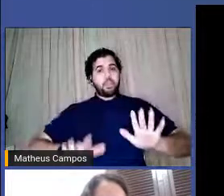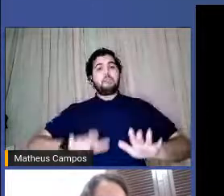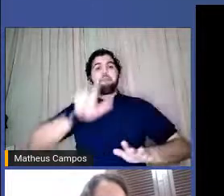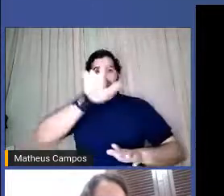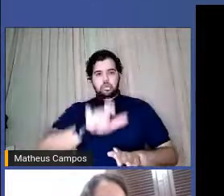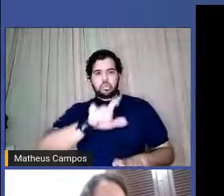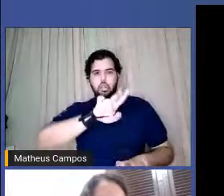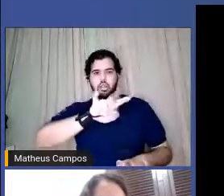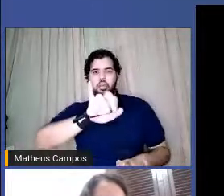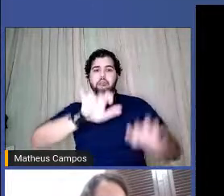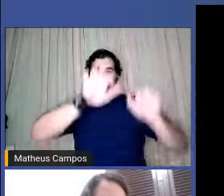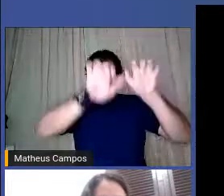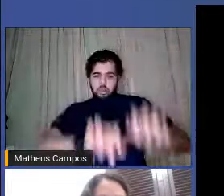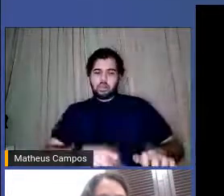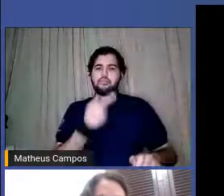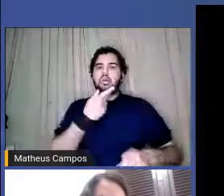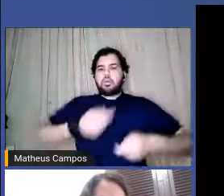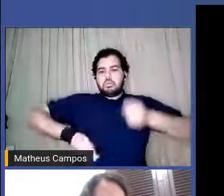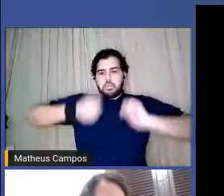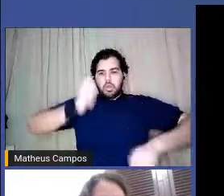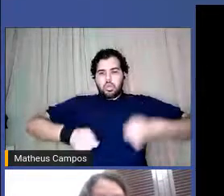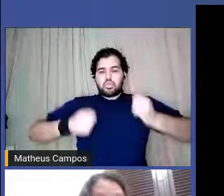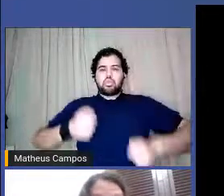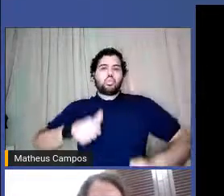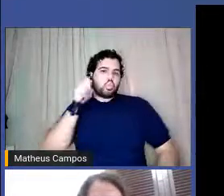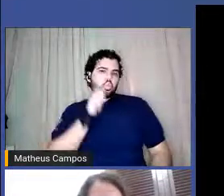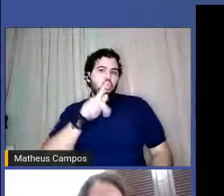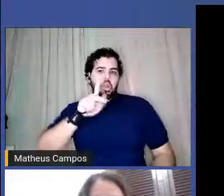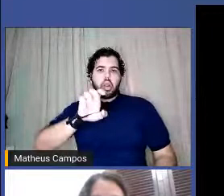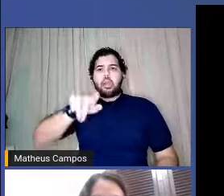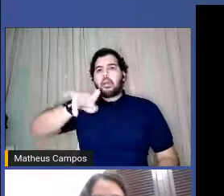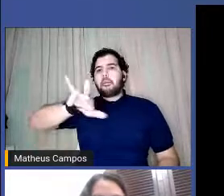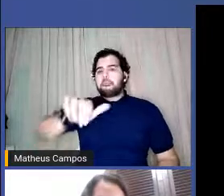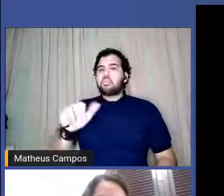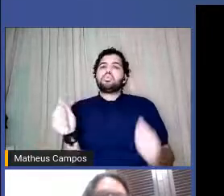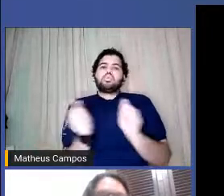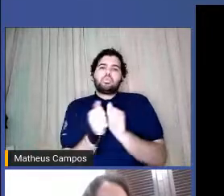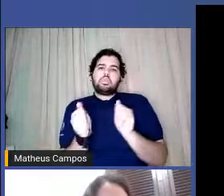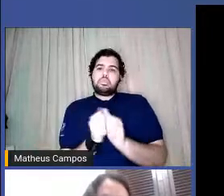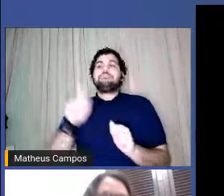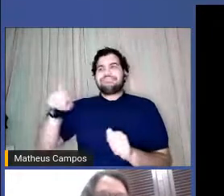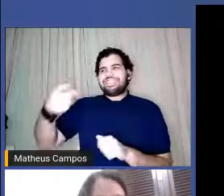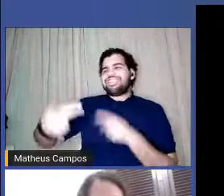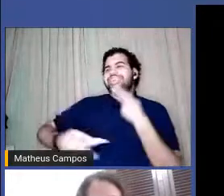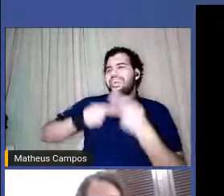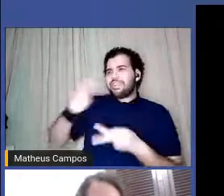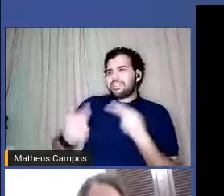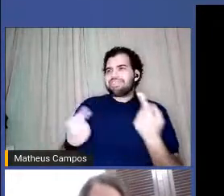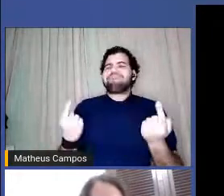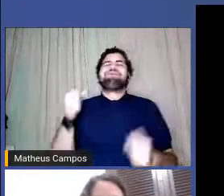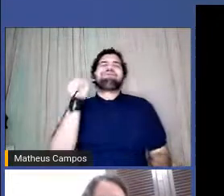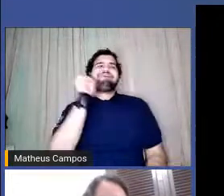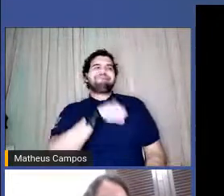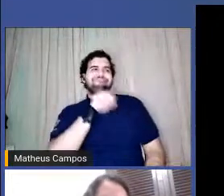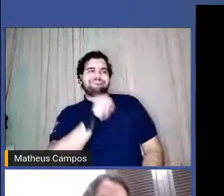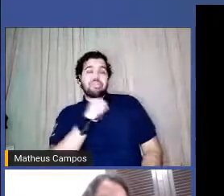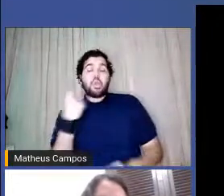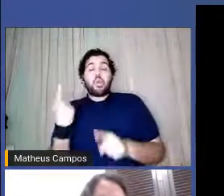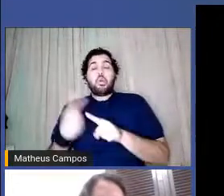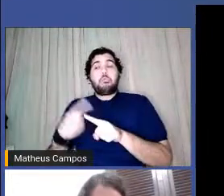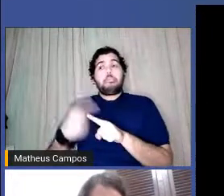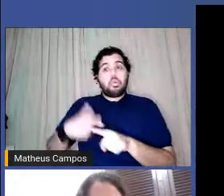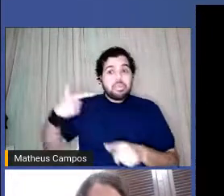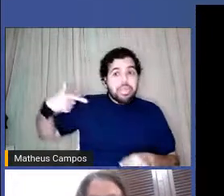aqui, o Batuque de Mulher do Palmeiras também está aqui, porque também... Eu já ia falar. Pois é, existem outras